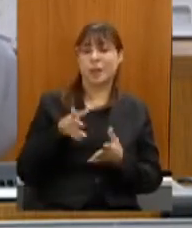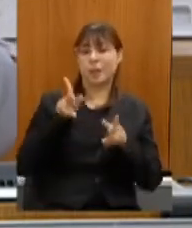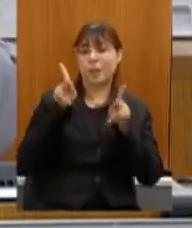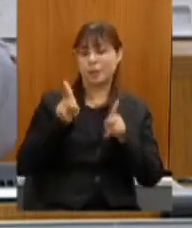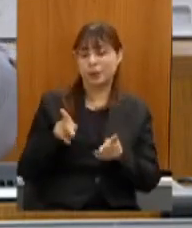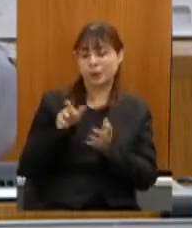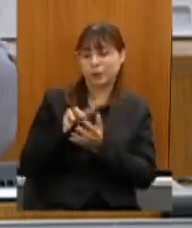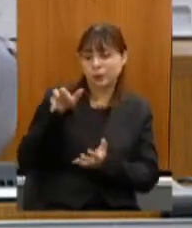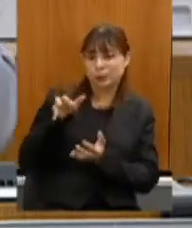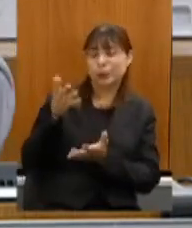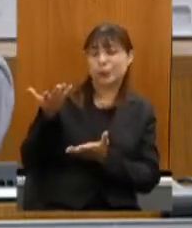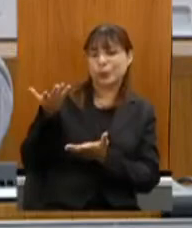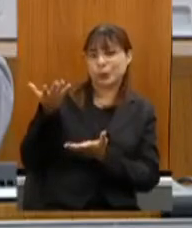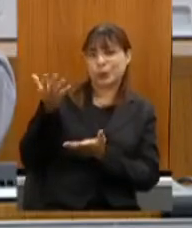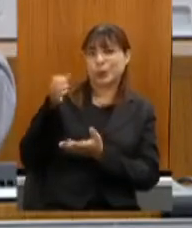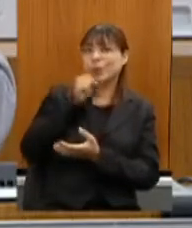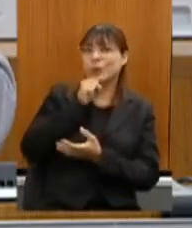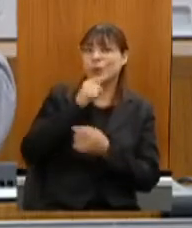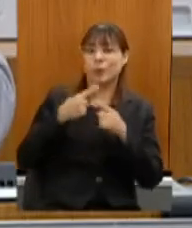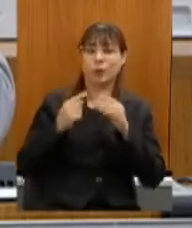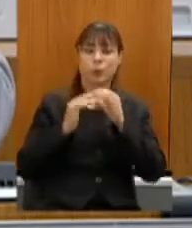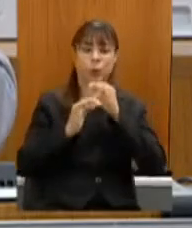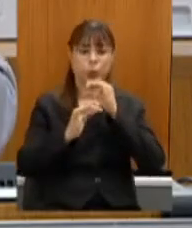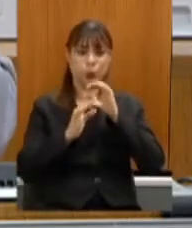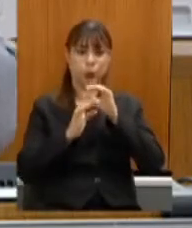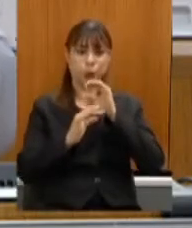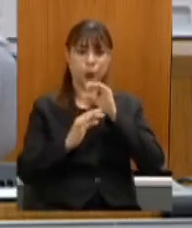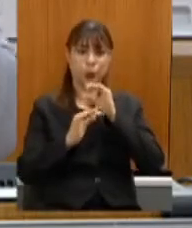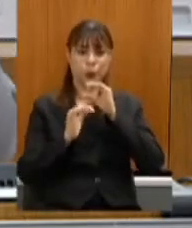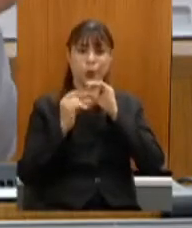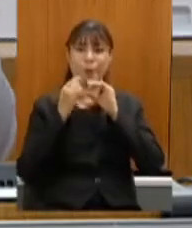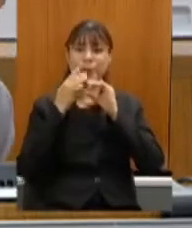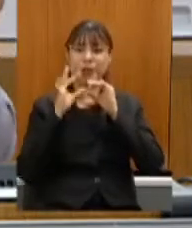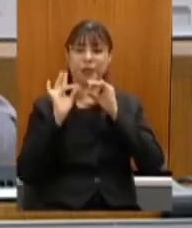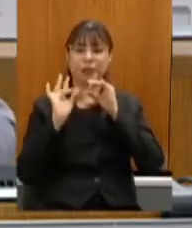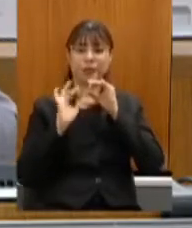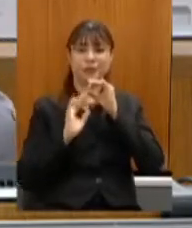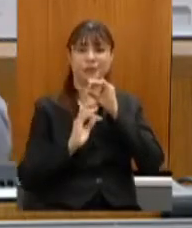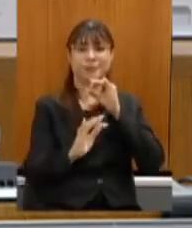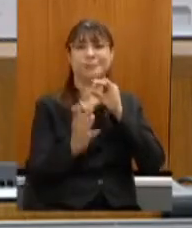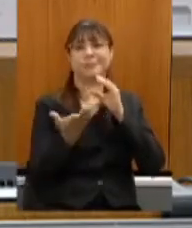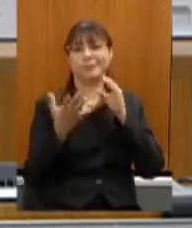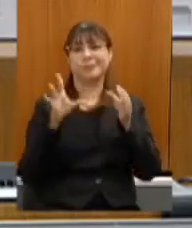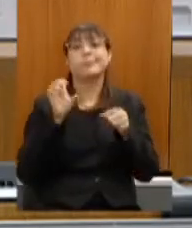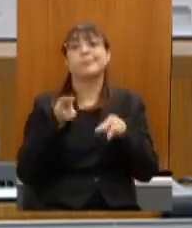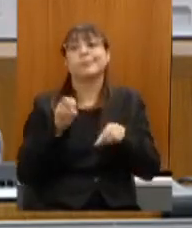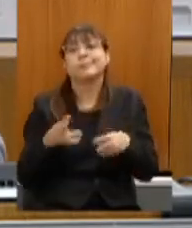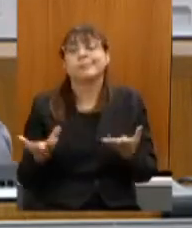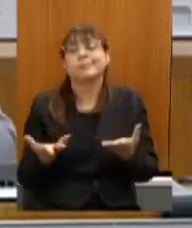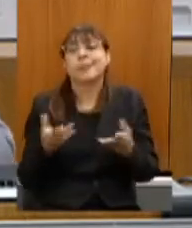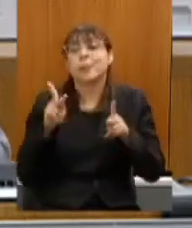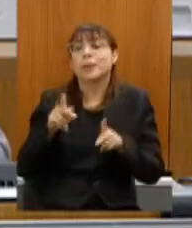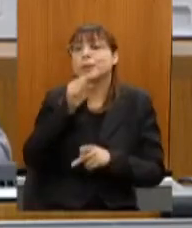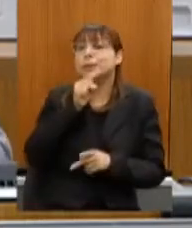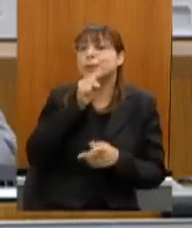saliva né gente você está tocando o sopro saliva então assim e as pessoas mais velhas